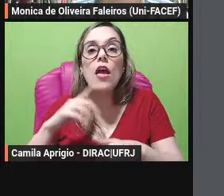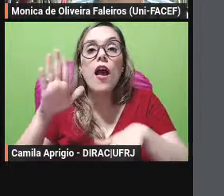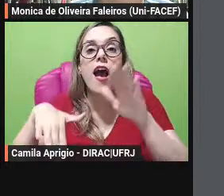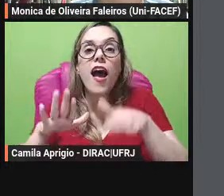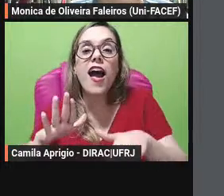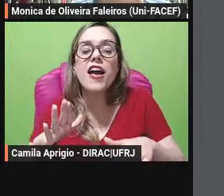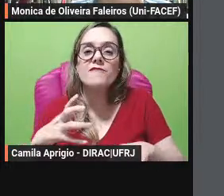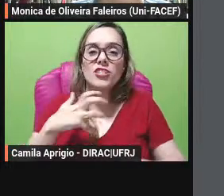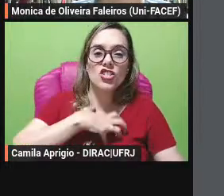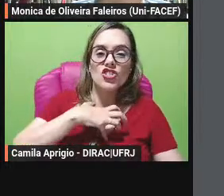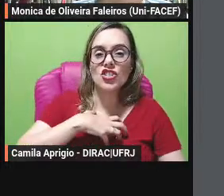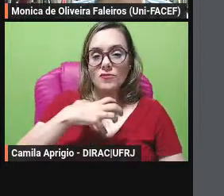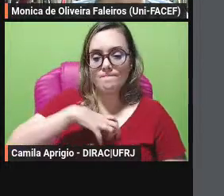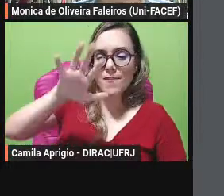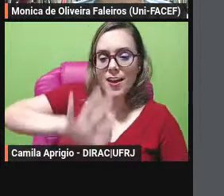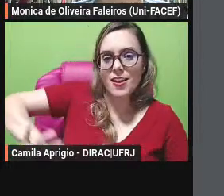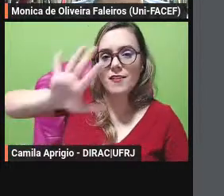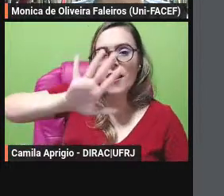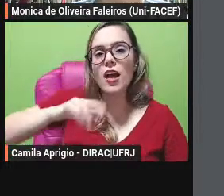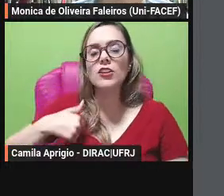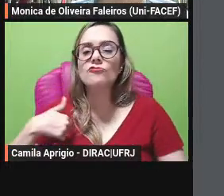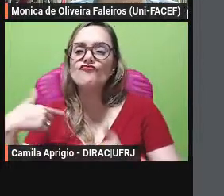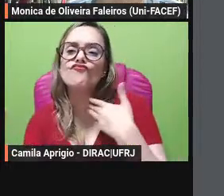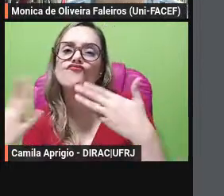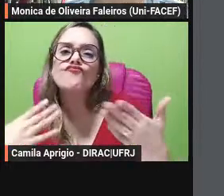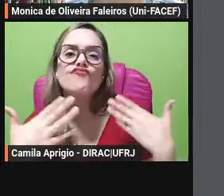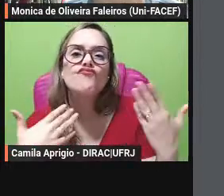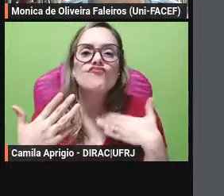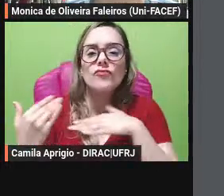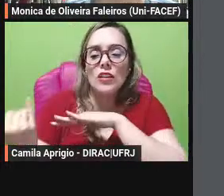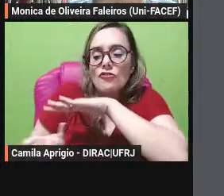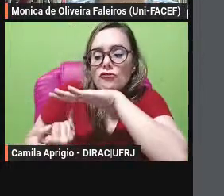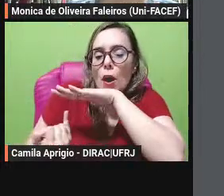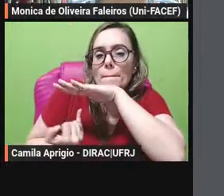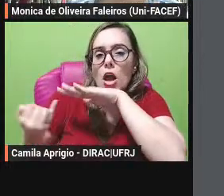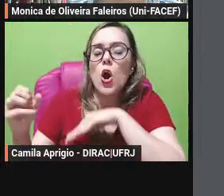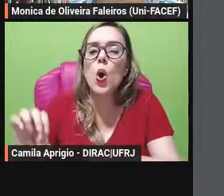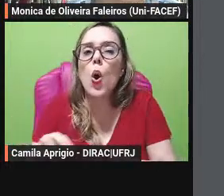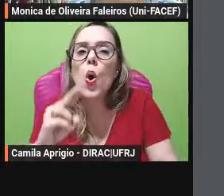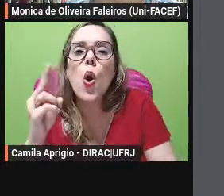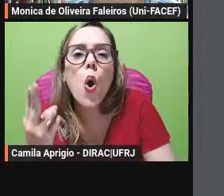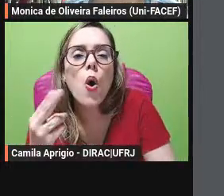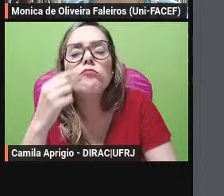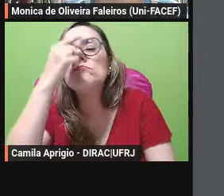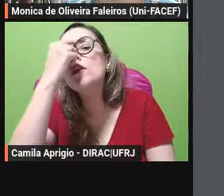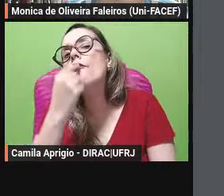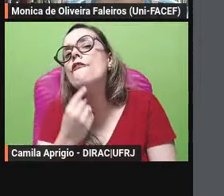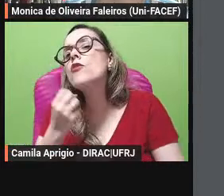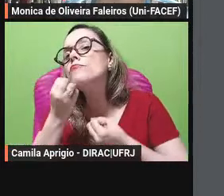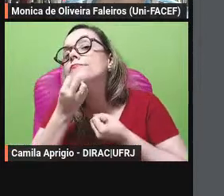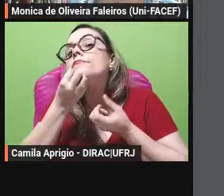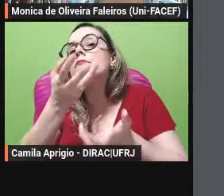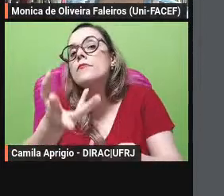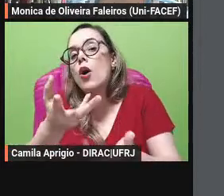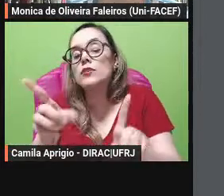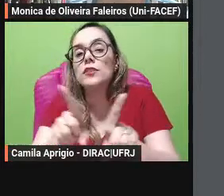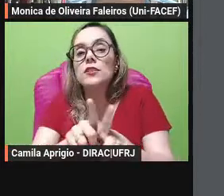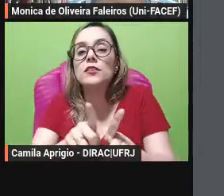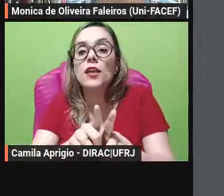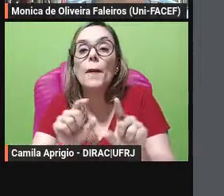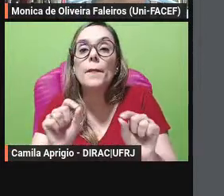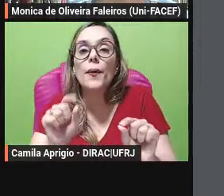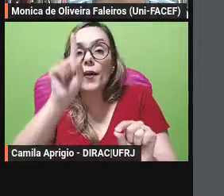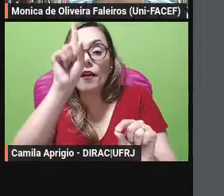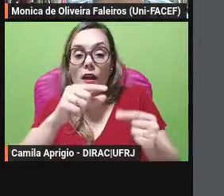presença do grotesco ou nas situações e personagens retratadas também na abertura do sentido no discurso